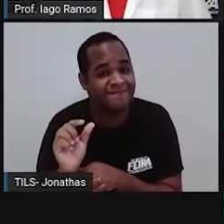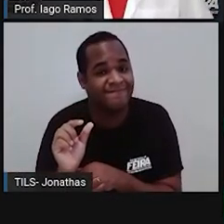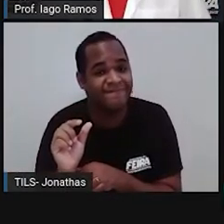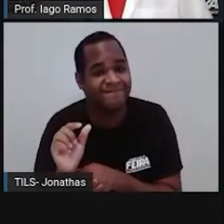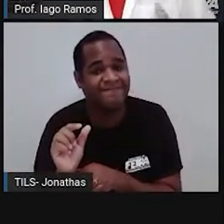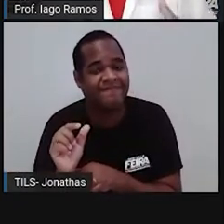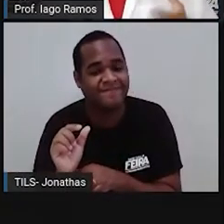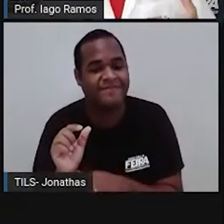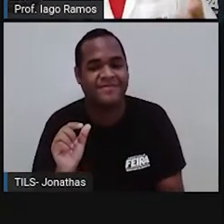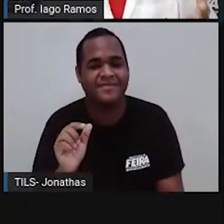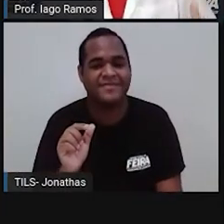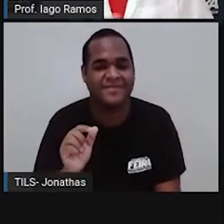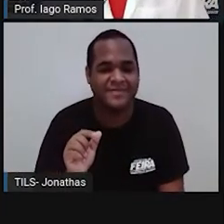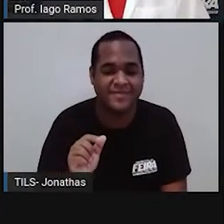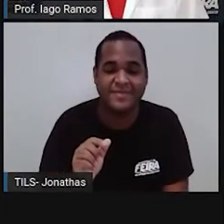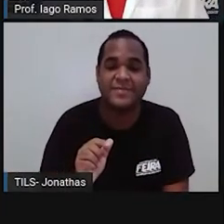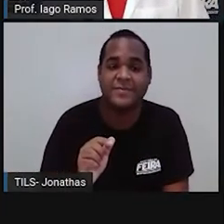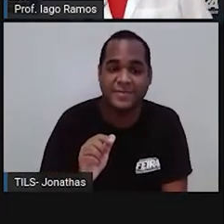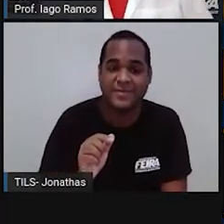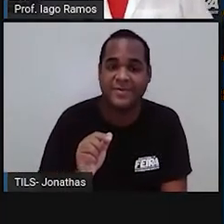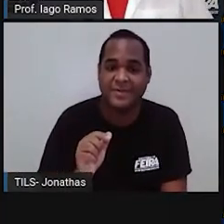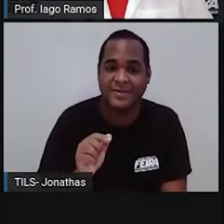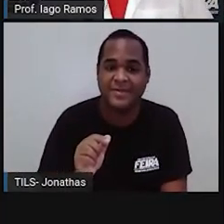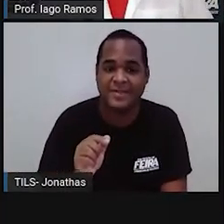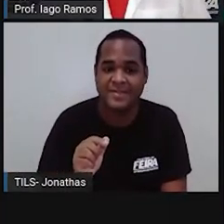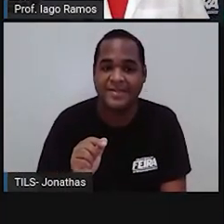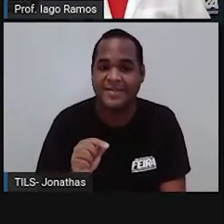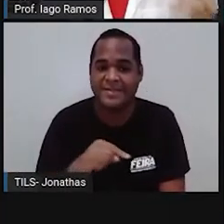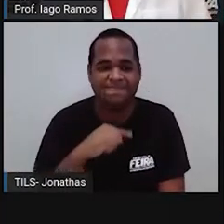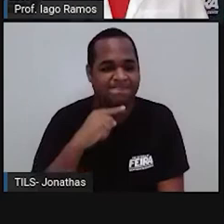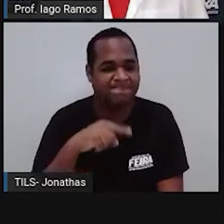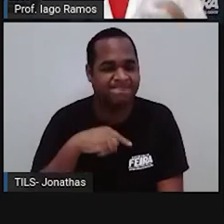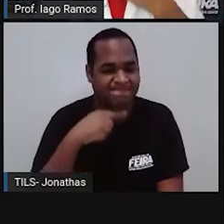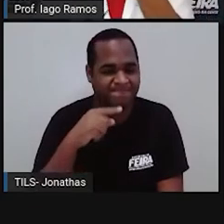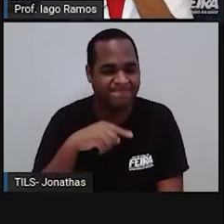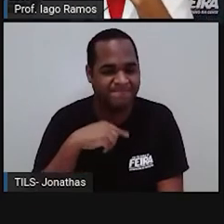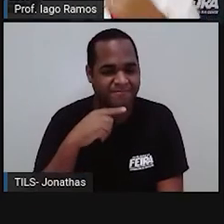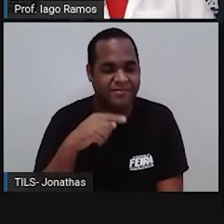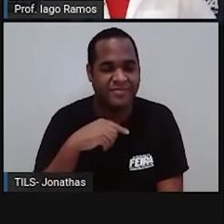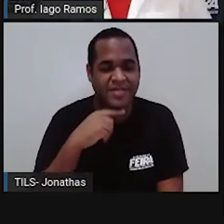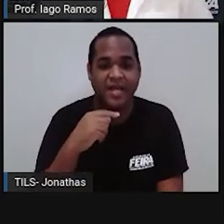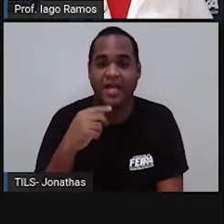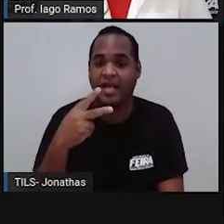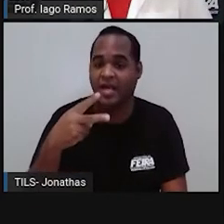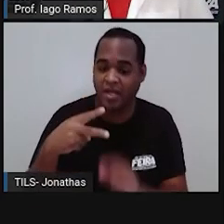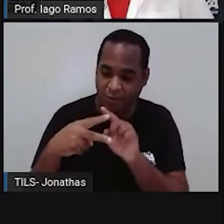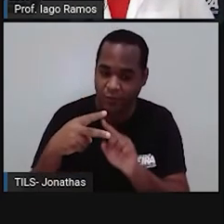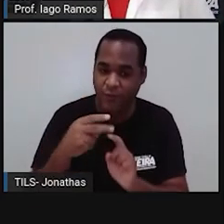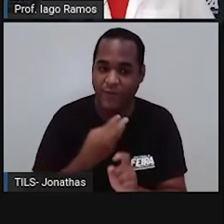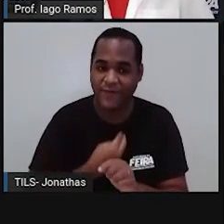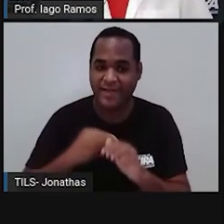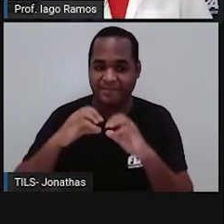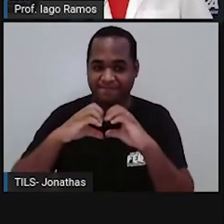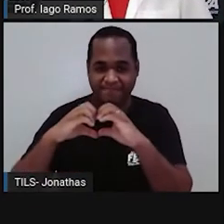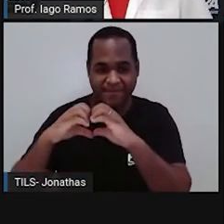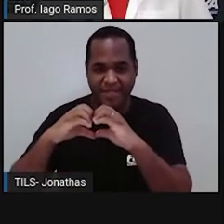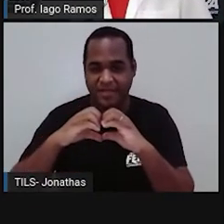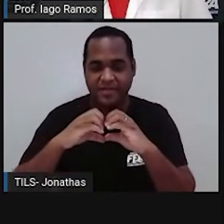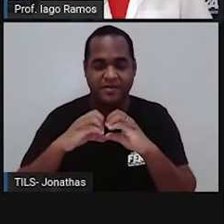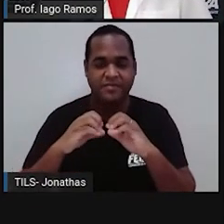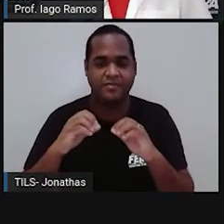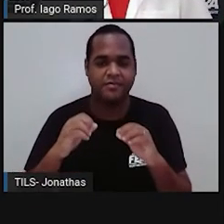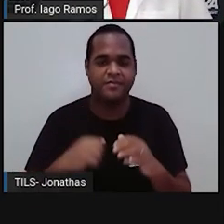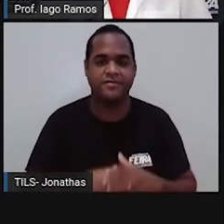nossa ideia de vencer sem perder vidas já não deu certo, mas tudo bem. A gente ainda tem duas vidas, olha só. Qual dos